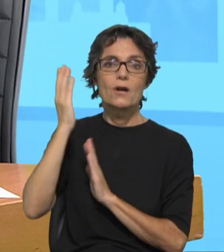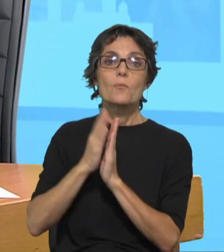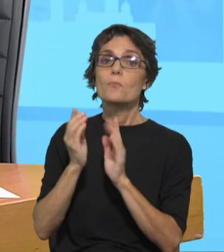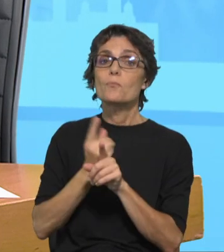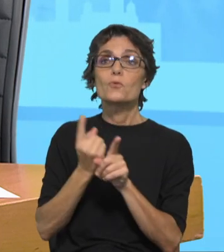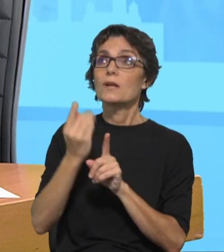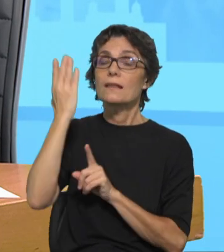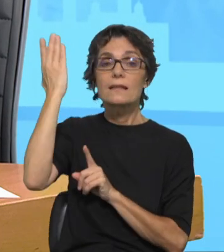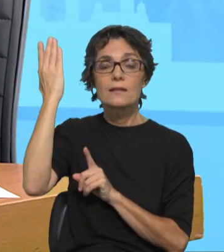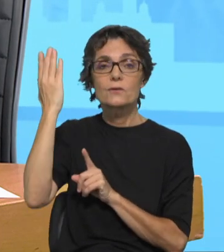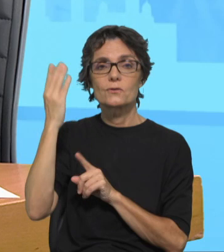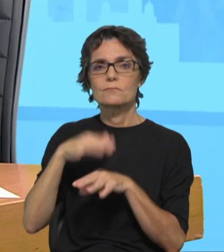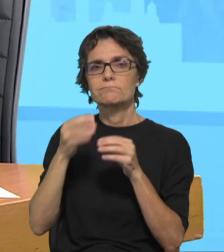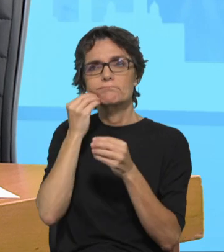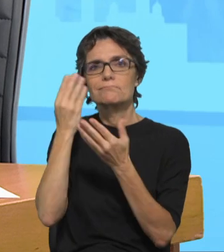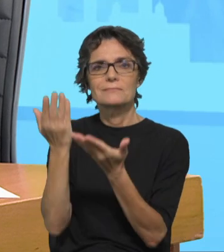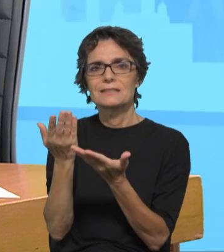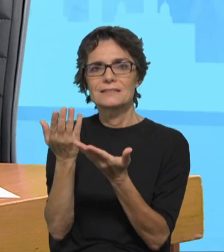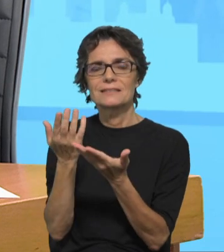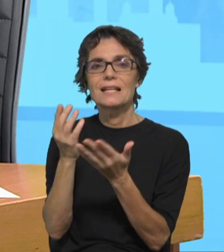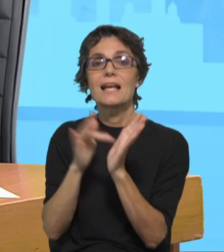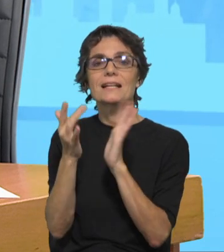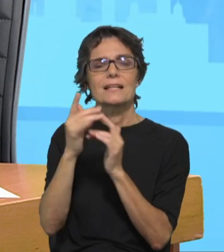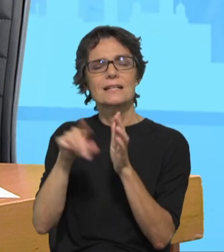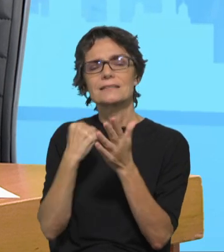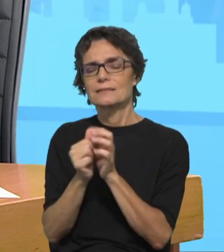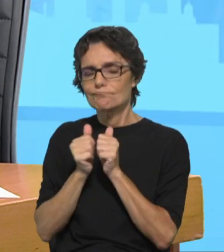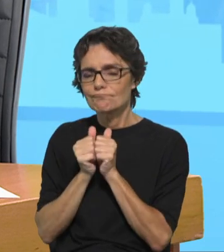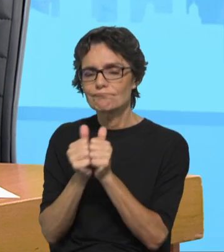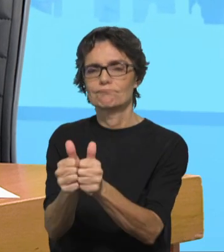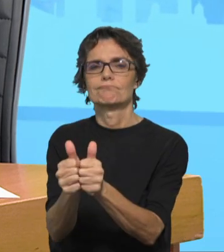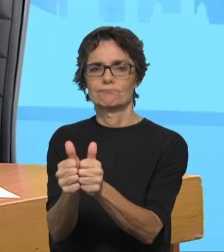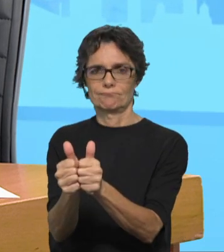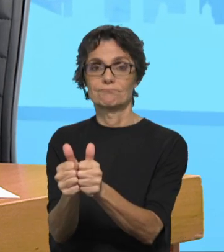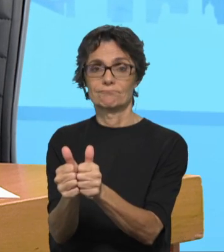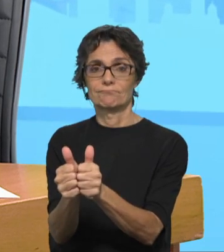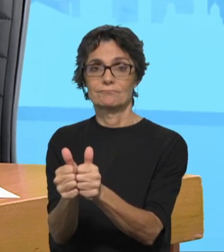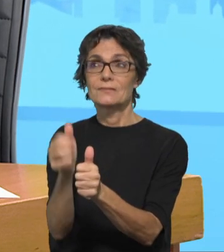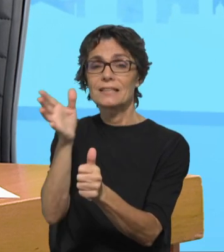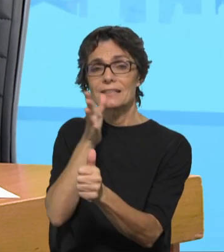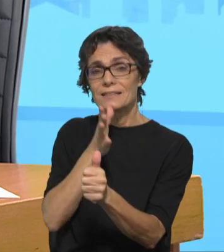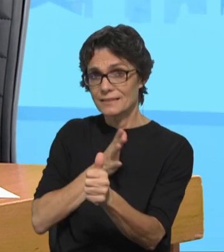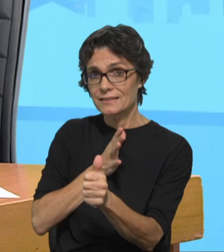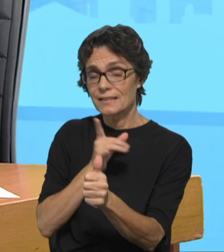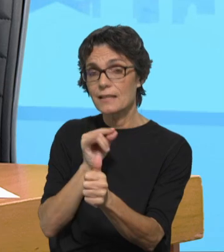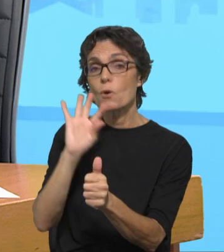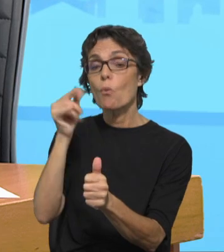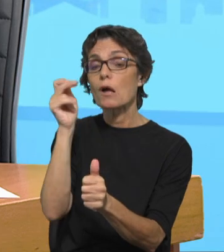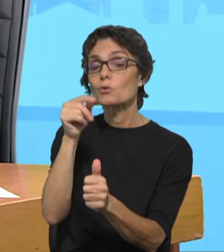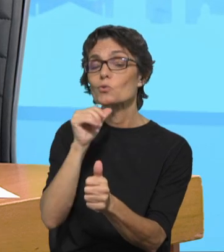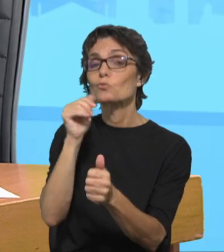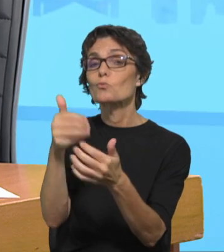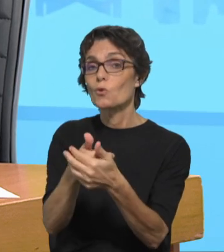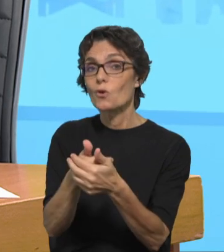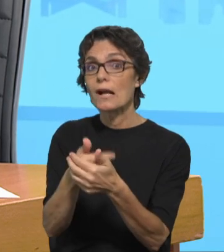é isso que Cristo faz. Está ao nosso lado e dizer, a própria morte, que é a experiência que parece que